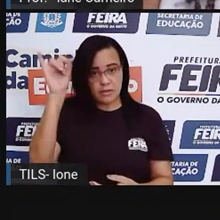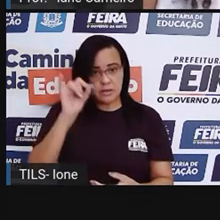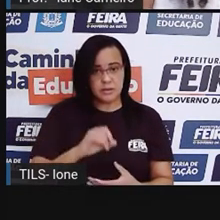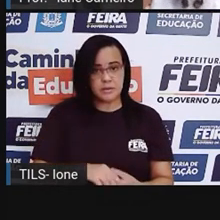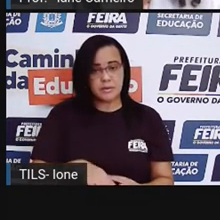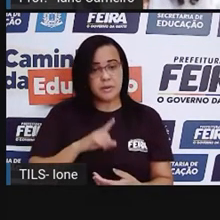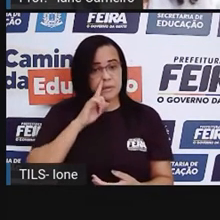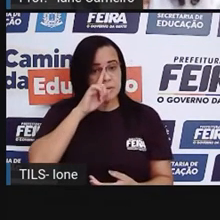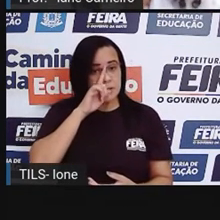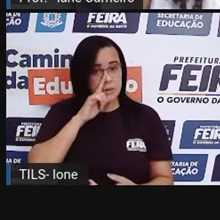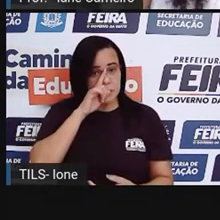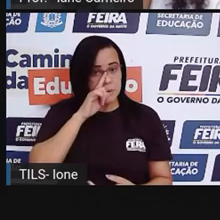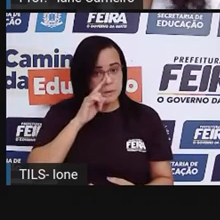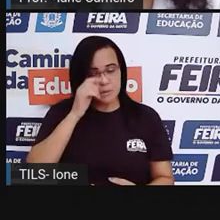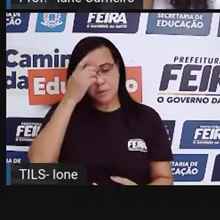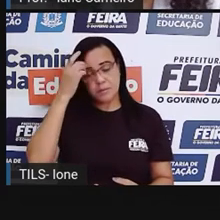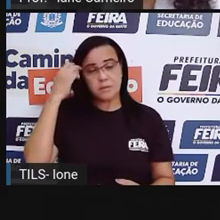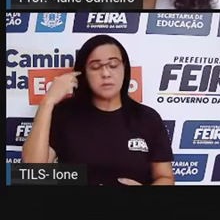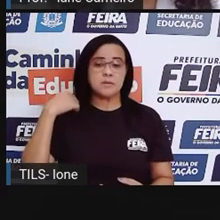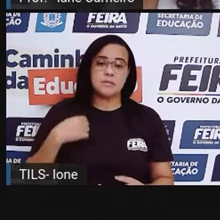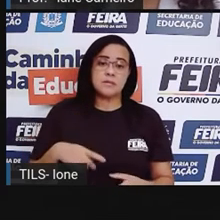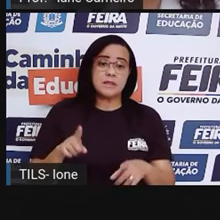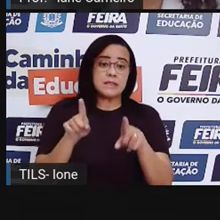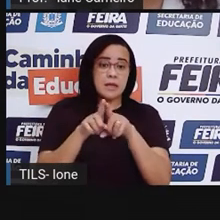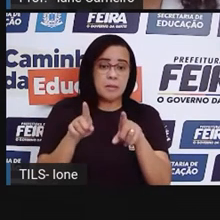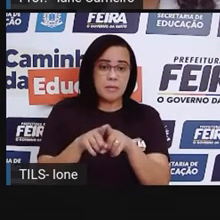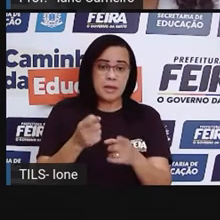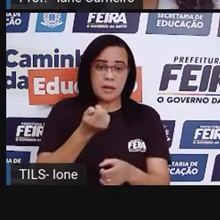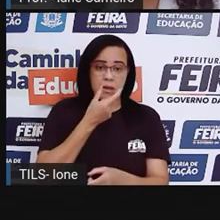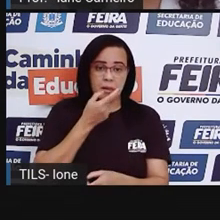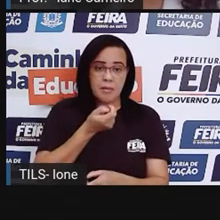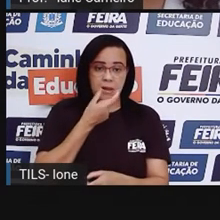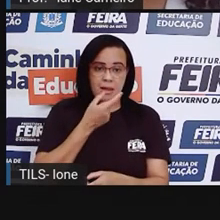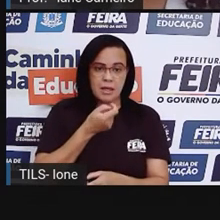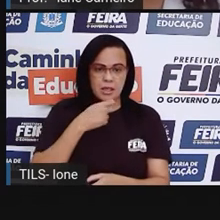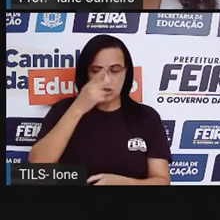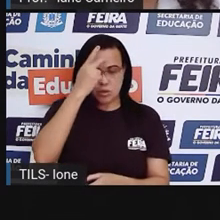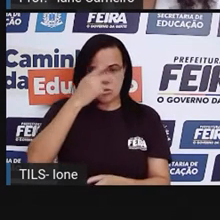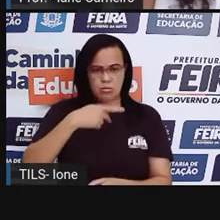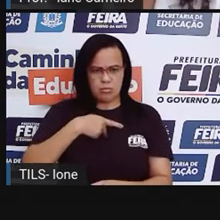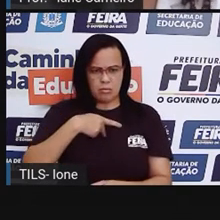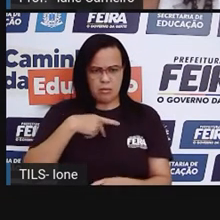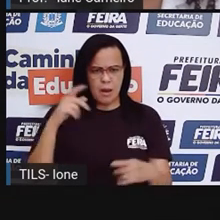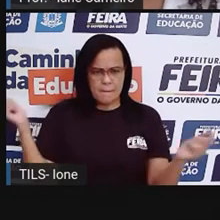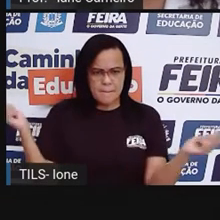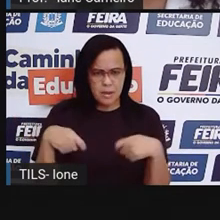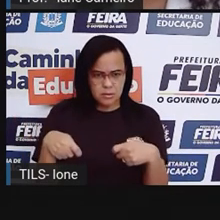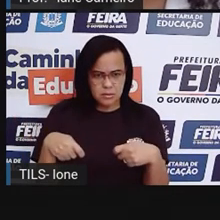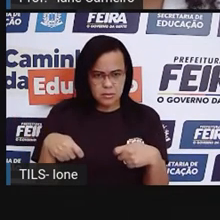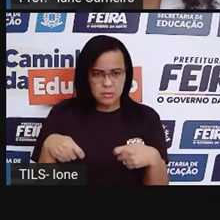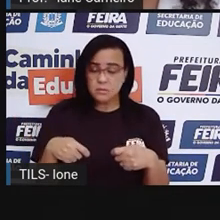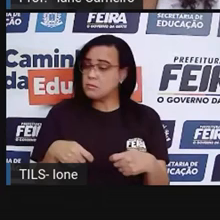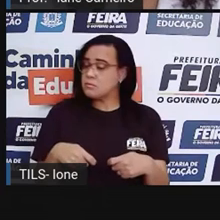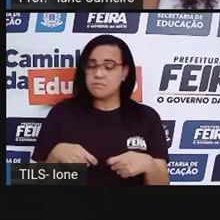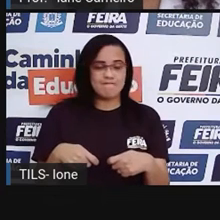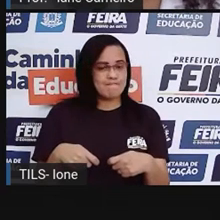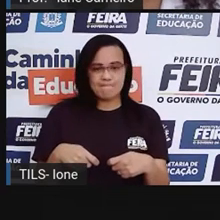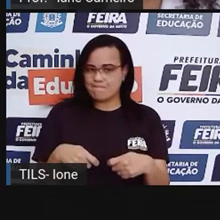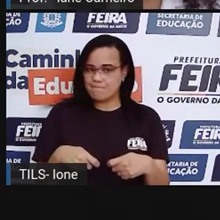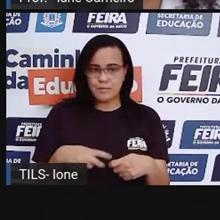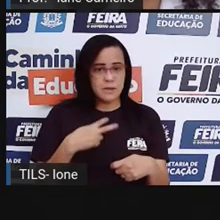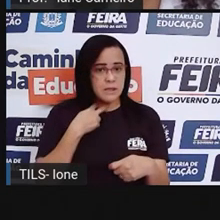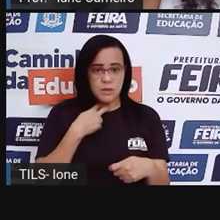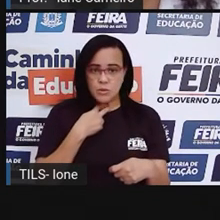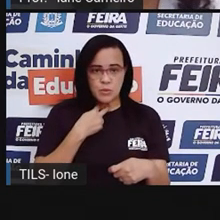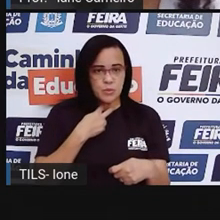Tomar remédio sozinha também é uma prática que as crianças não podem fazer de sozinhas de jeito nenhum.